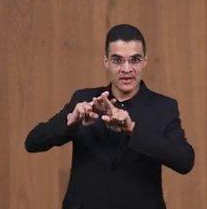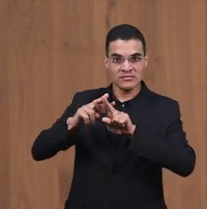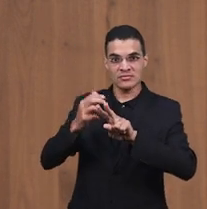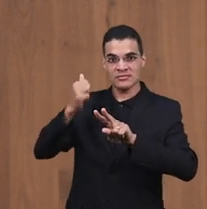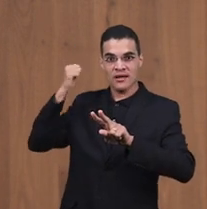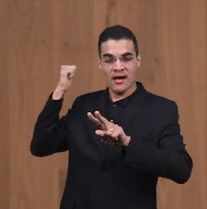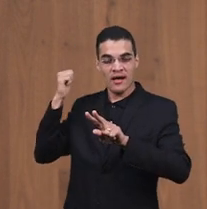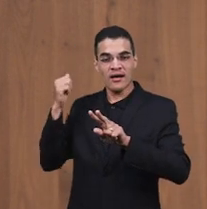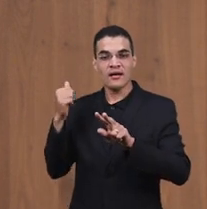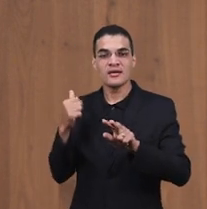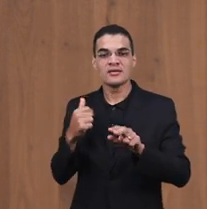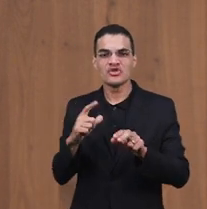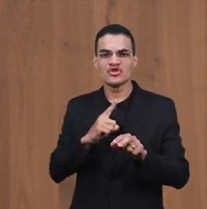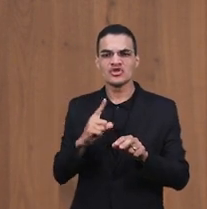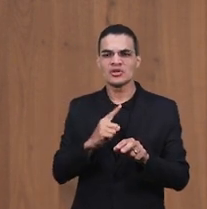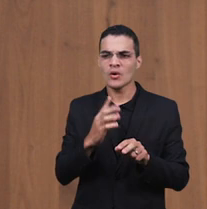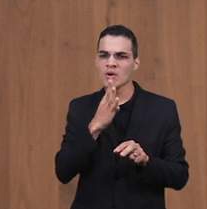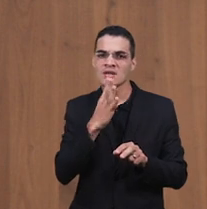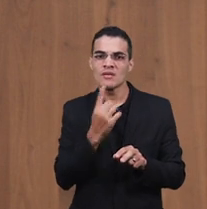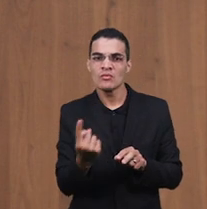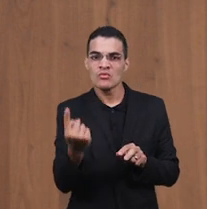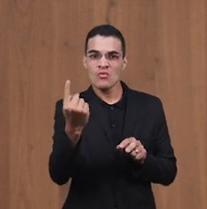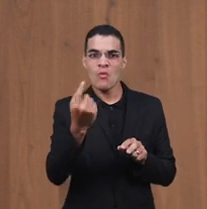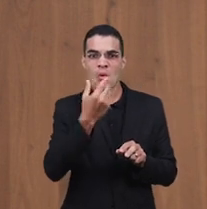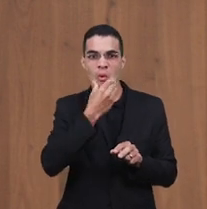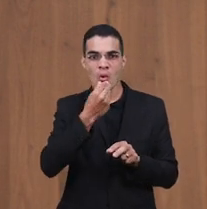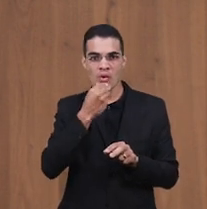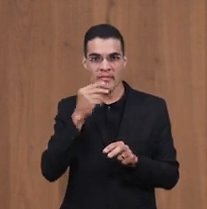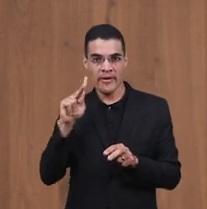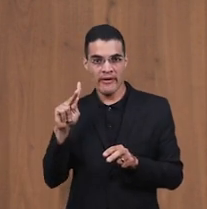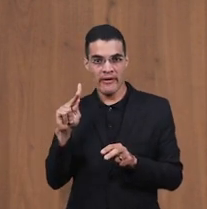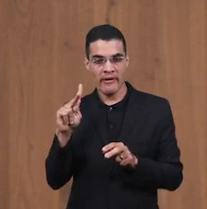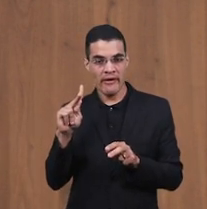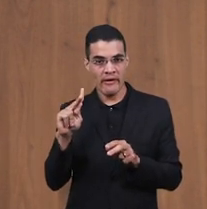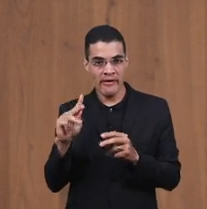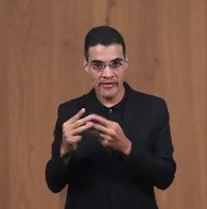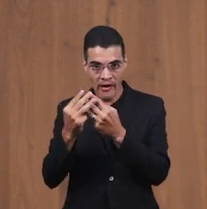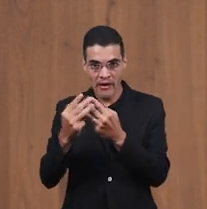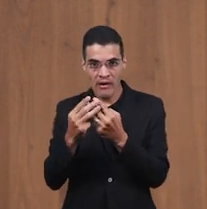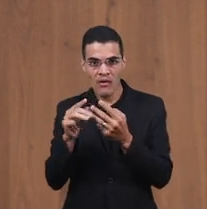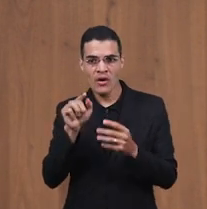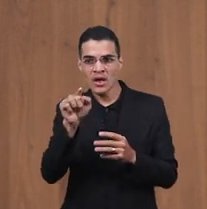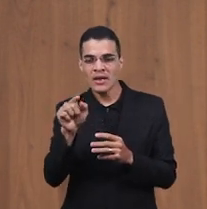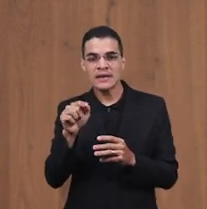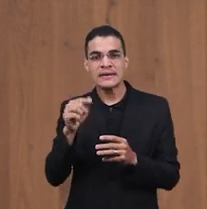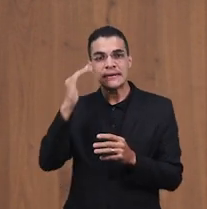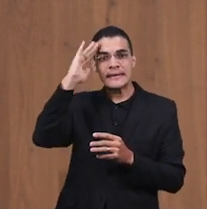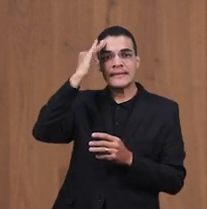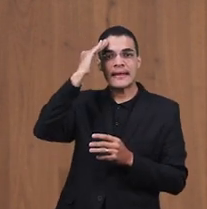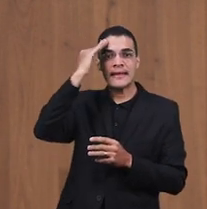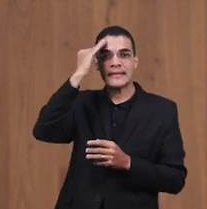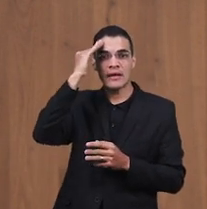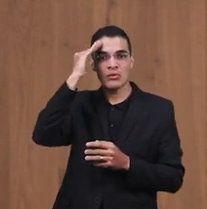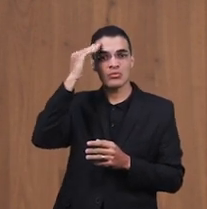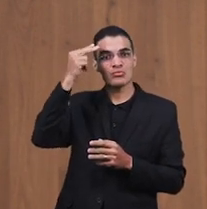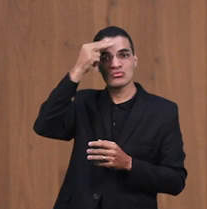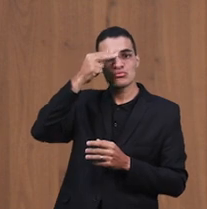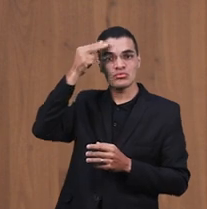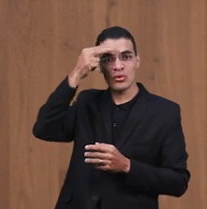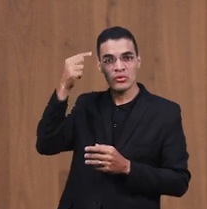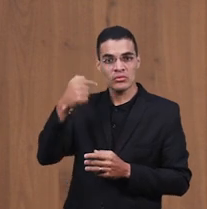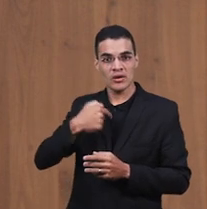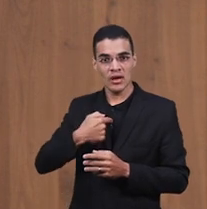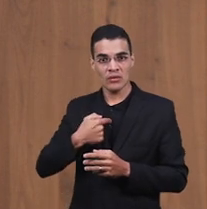Estávamos presos Nós conhecemos um hebreu E esse hebreu Ele interpretou o sonho Que eu